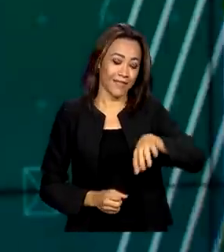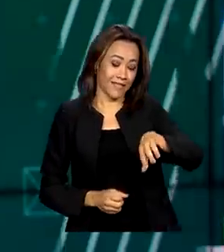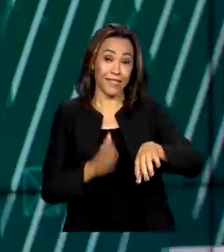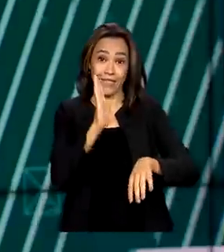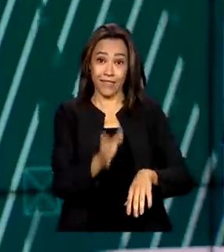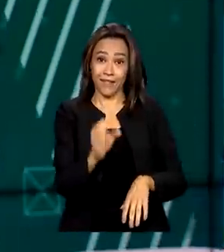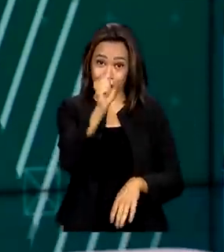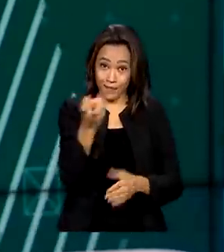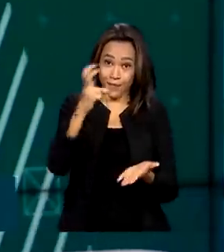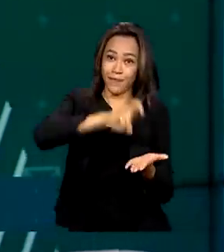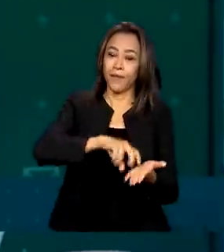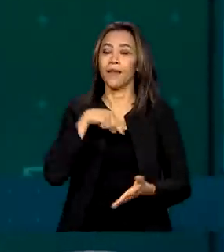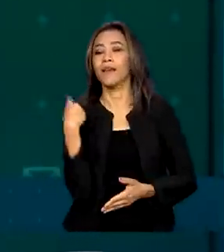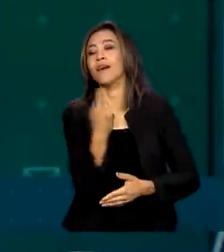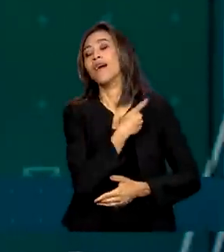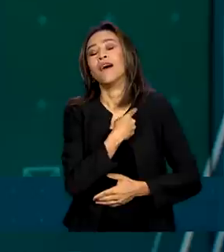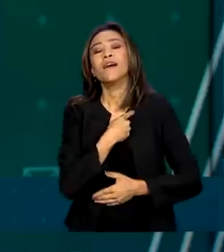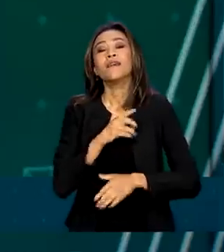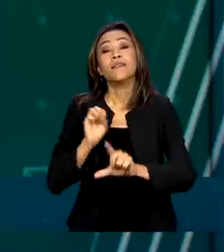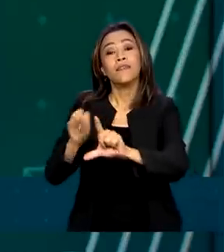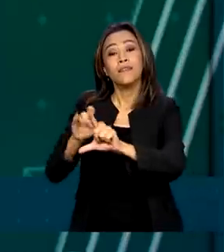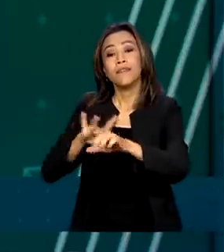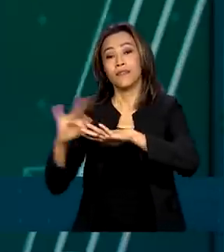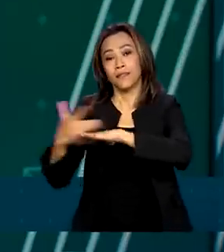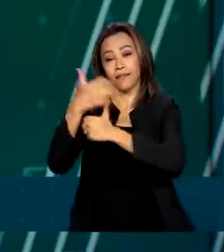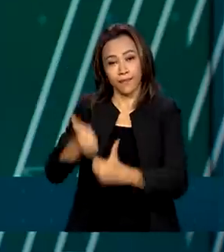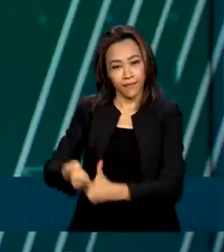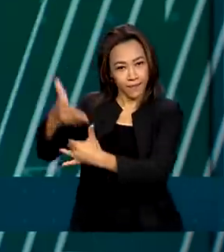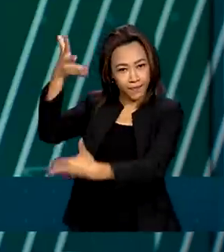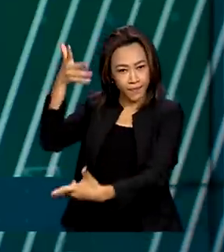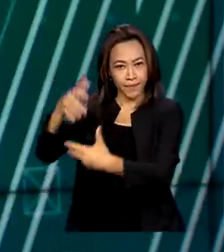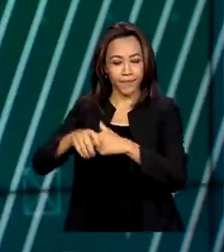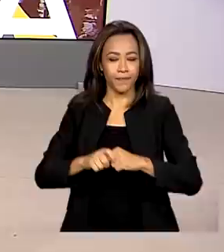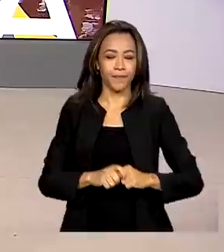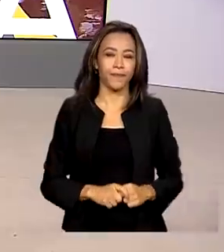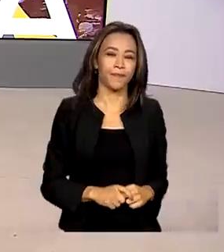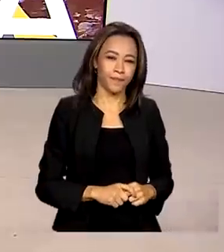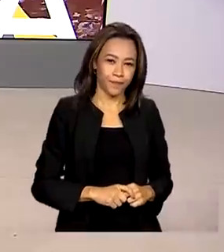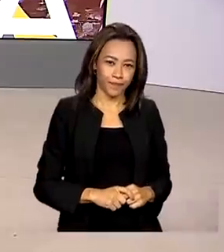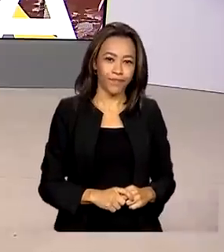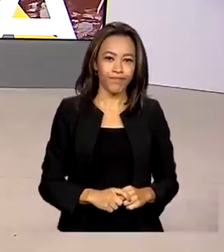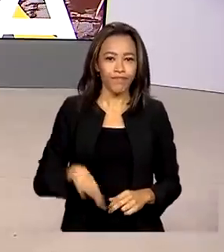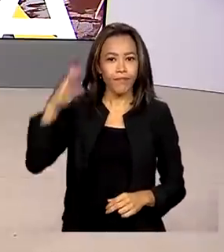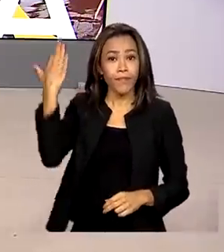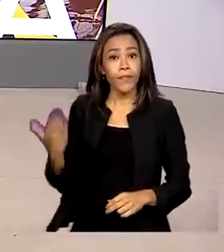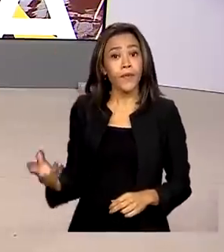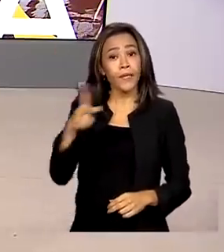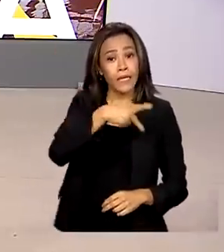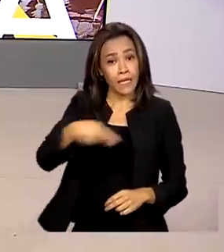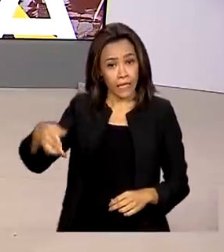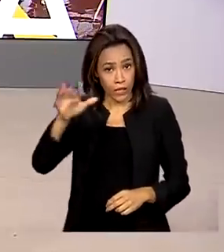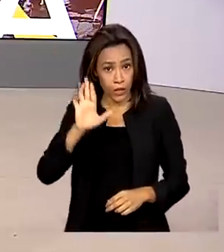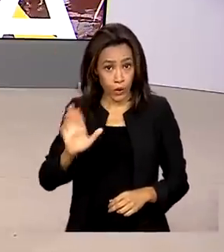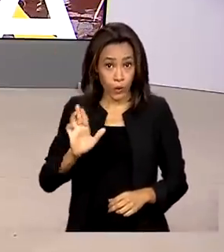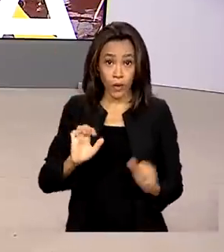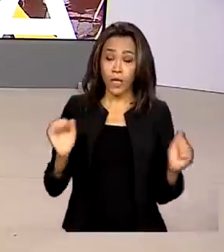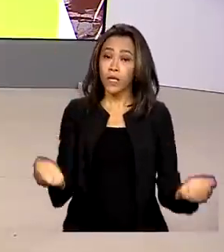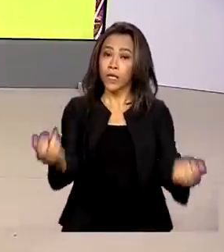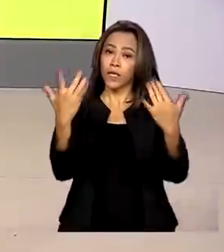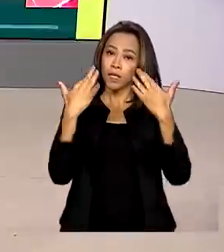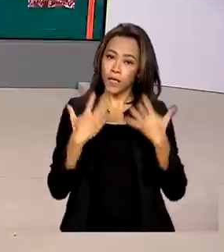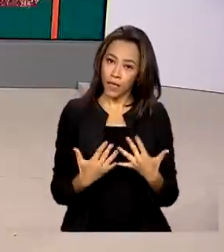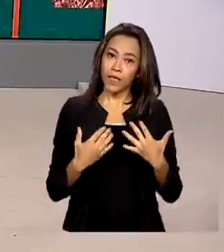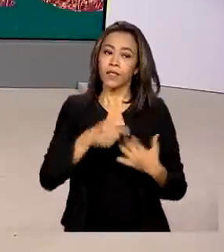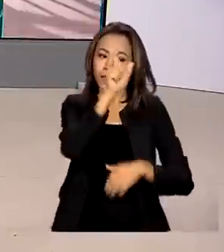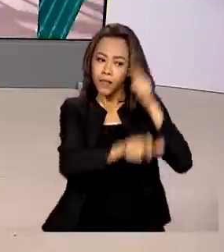Oito horas da manhã, estamos ao vivo também pelas redes sociais. O presidente Lula recebeu jornalistas no